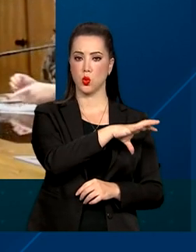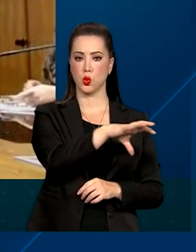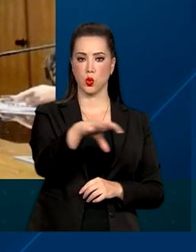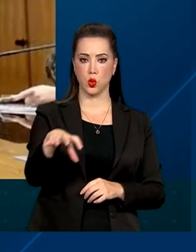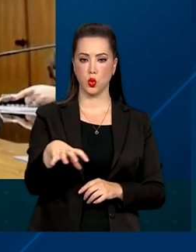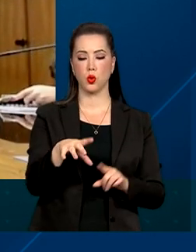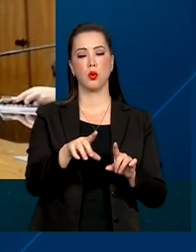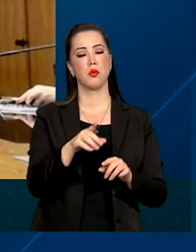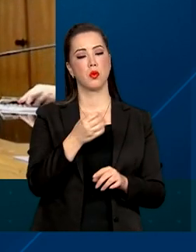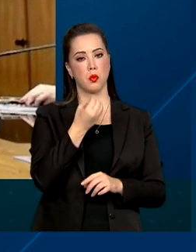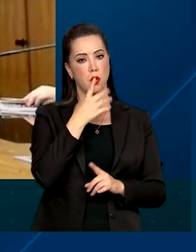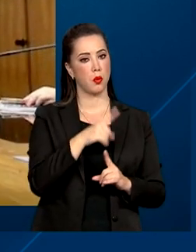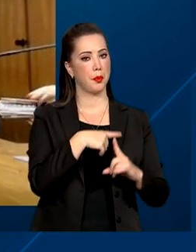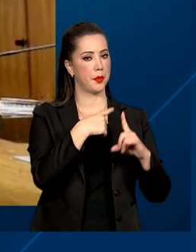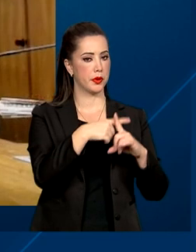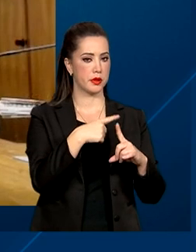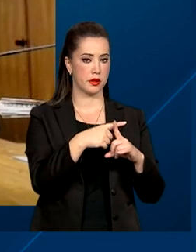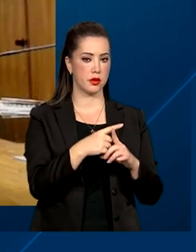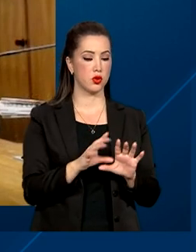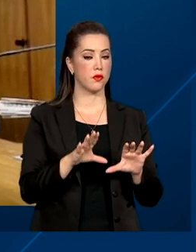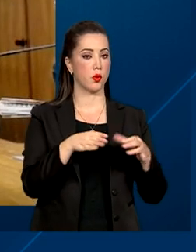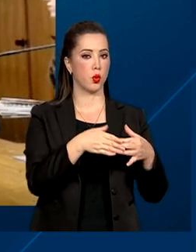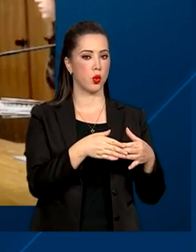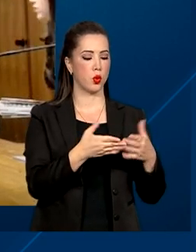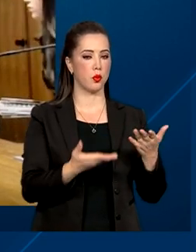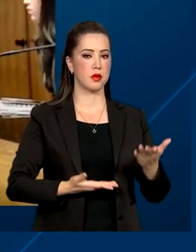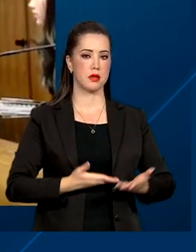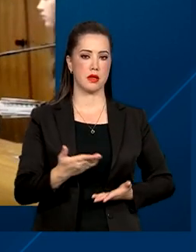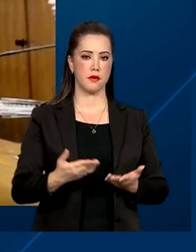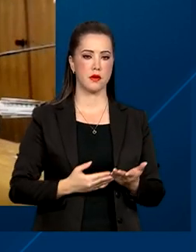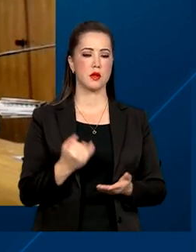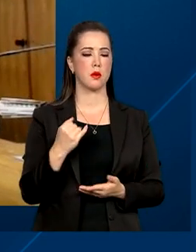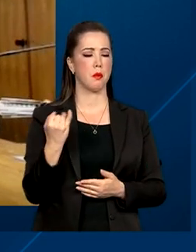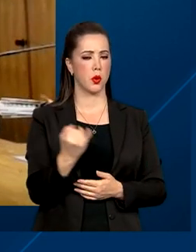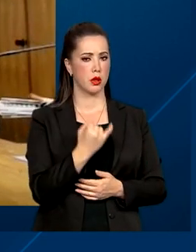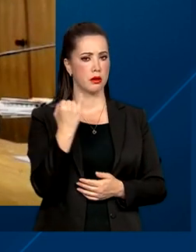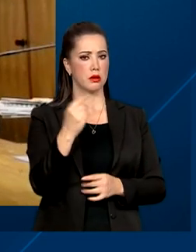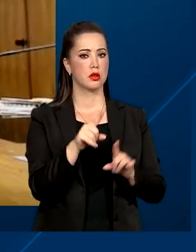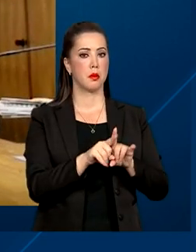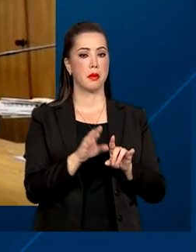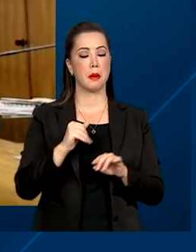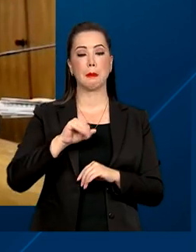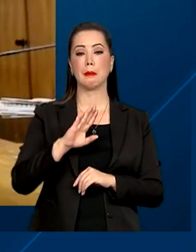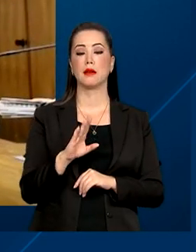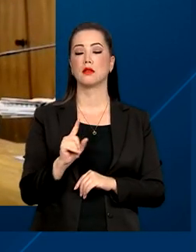positivo, tendo o setor de serviços como grande destaque, com mais de 1 milhão e 300 mil postos de trabalho. Obrigado. Obrigado.